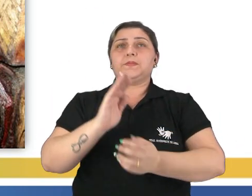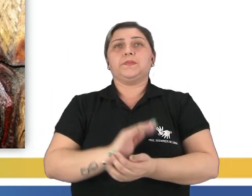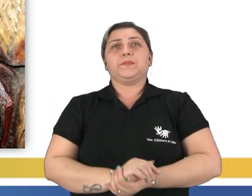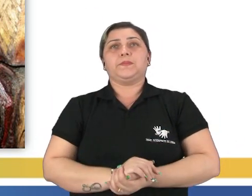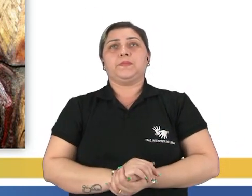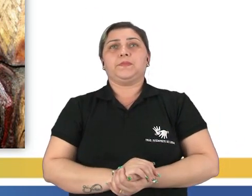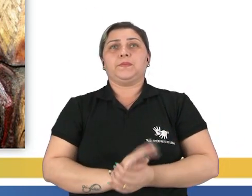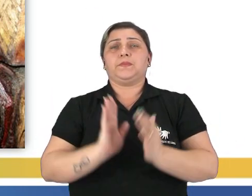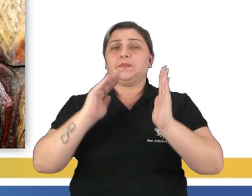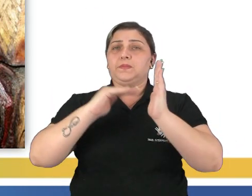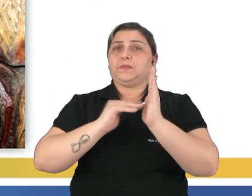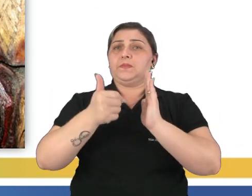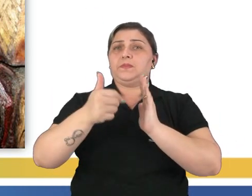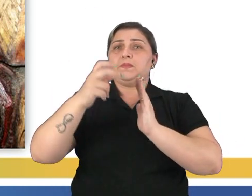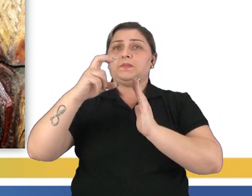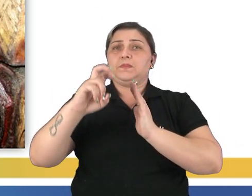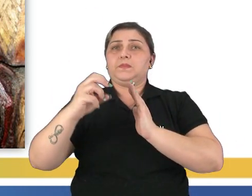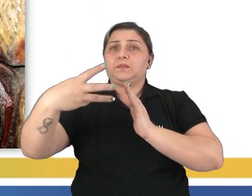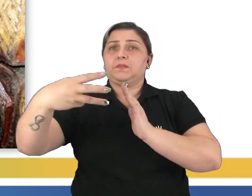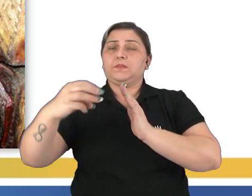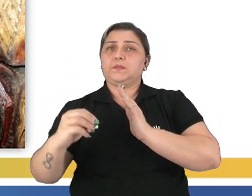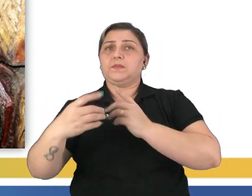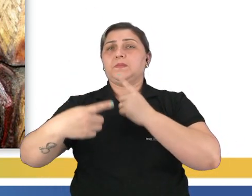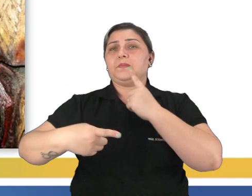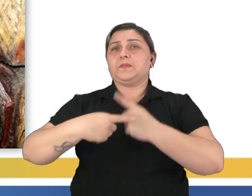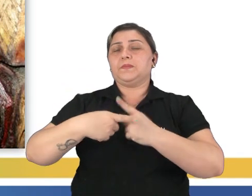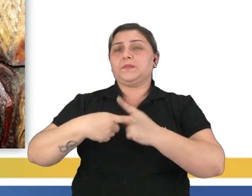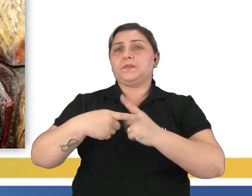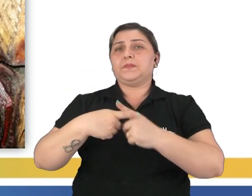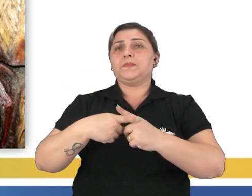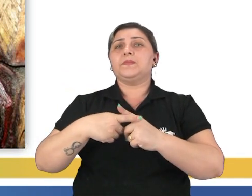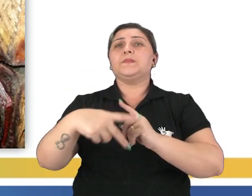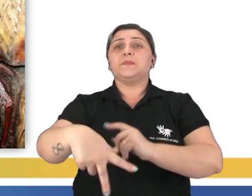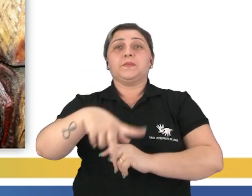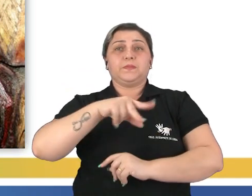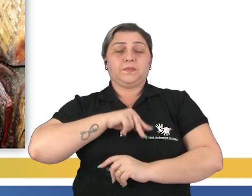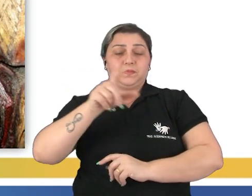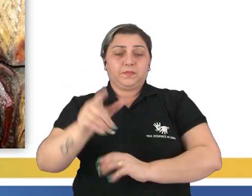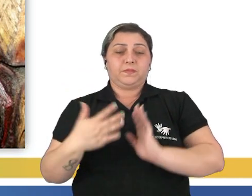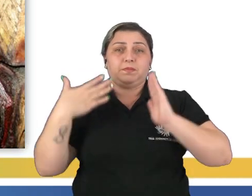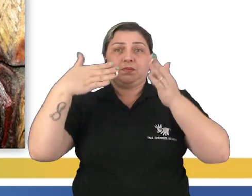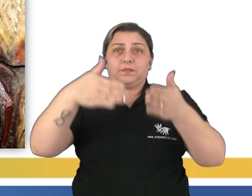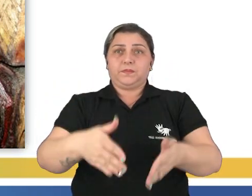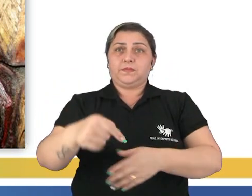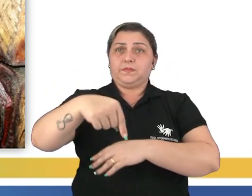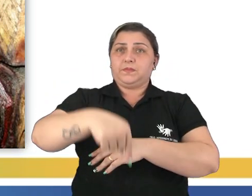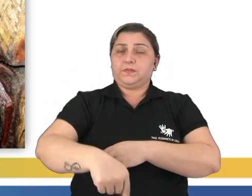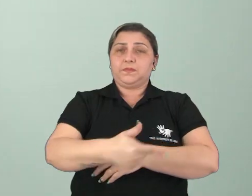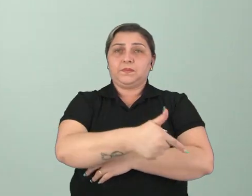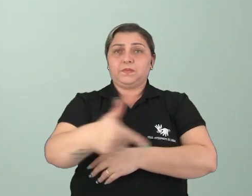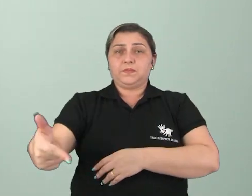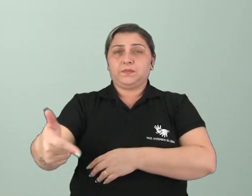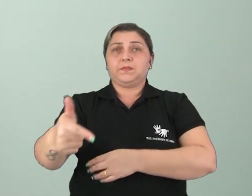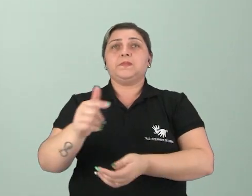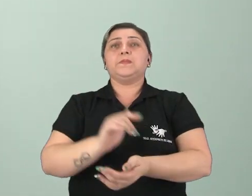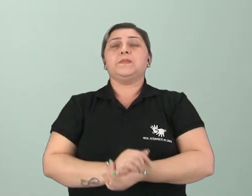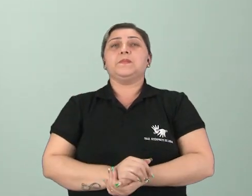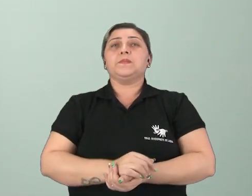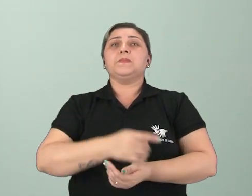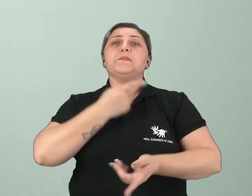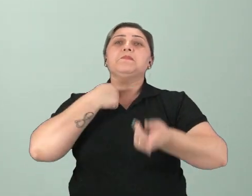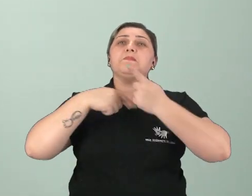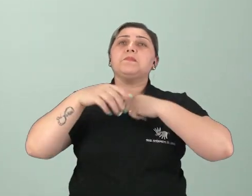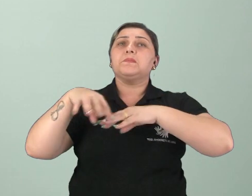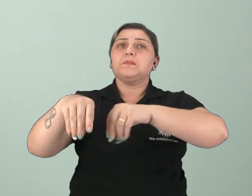E vai até 1530. Isso porque esses portugueses, quando chegaram aqui, não tinham muito interesse